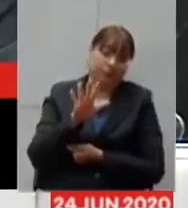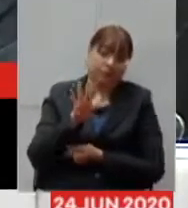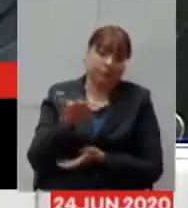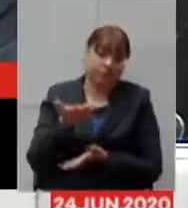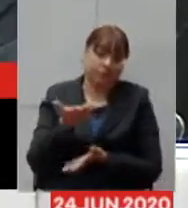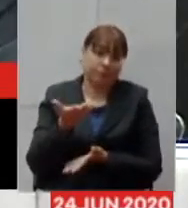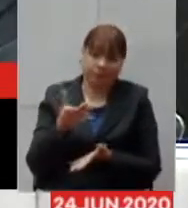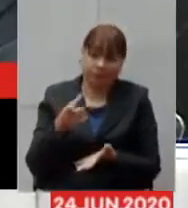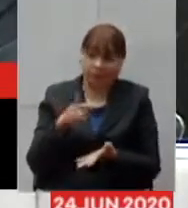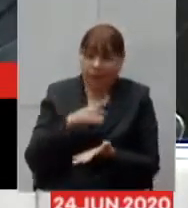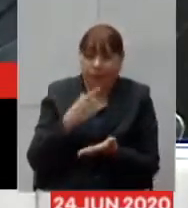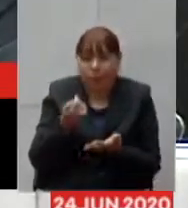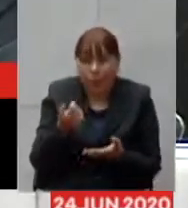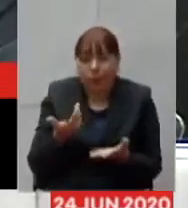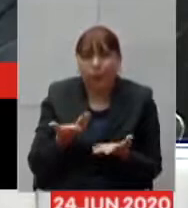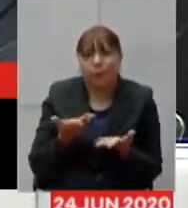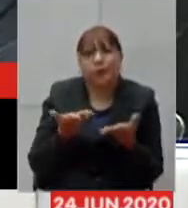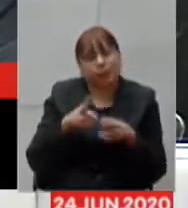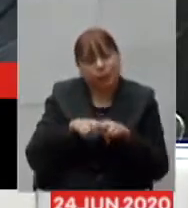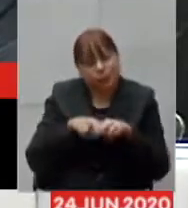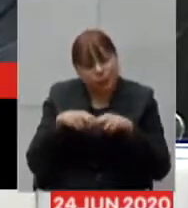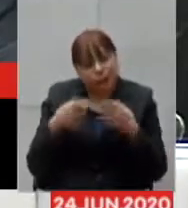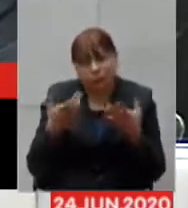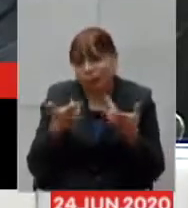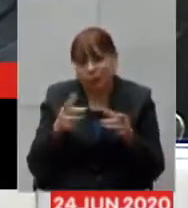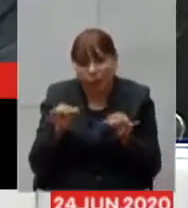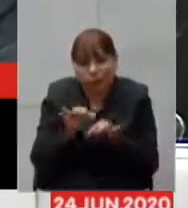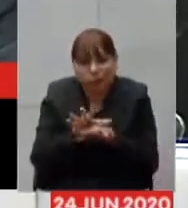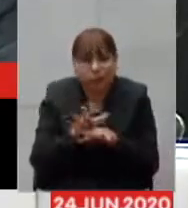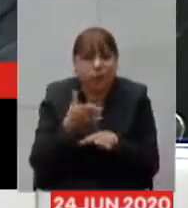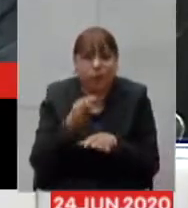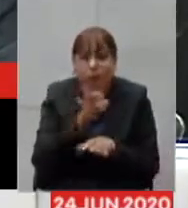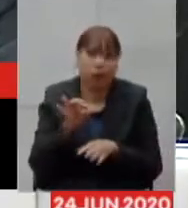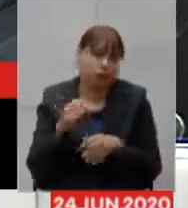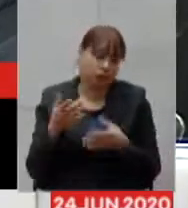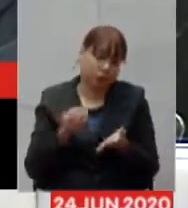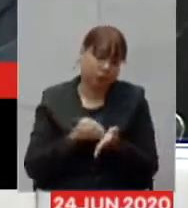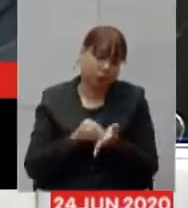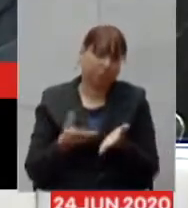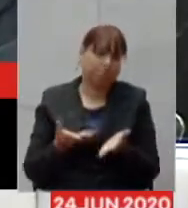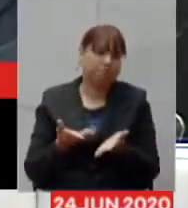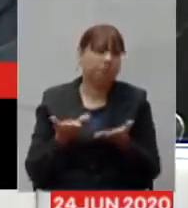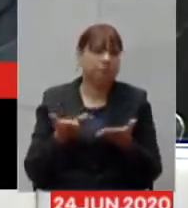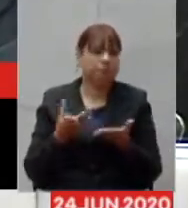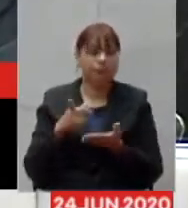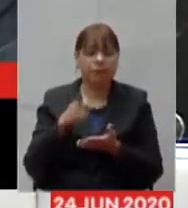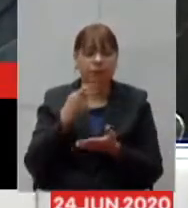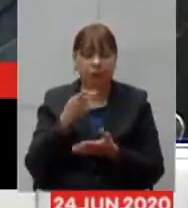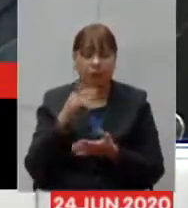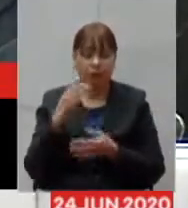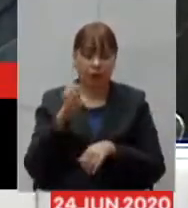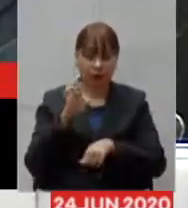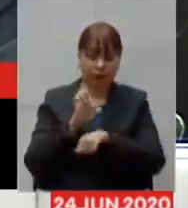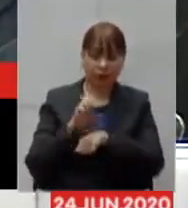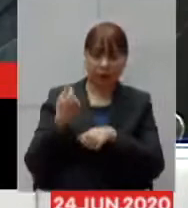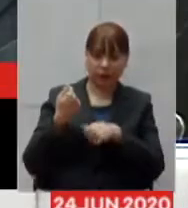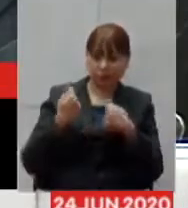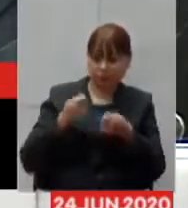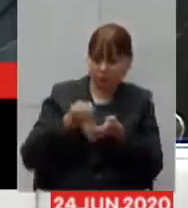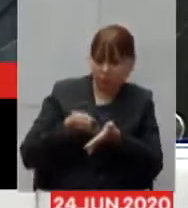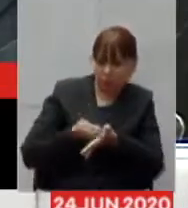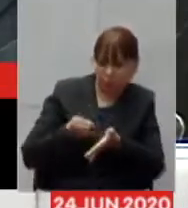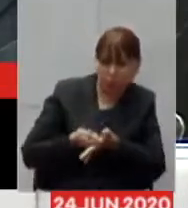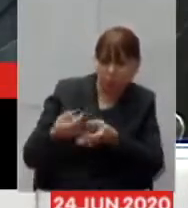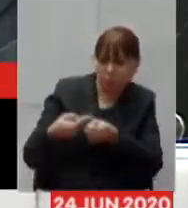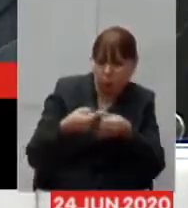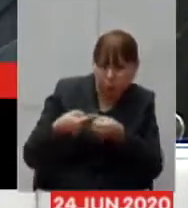em que nós não temos o abastecimento pleno quando fala o estado sinérgico com os municípios igual o senhor falou